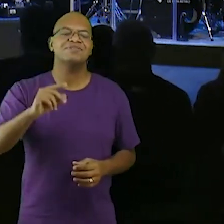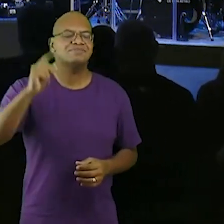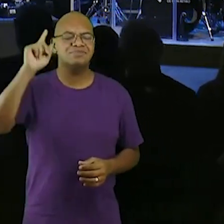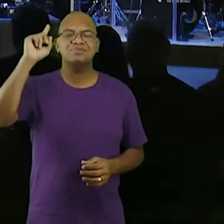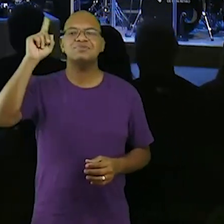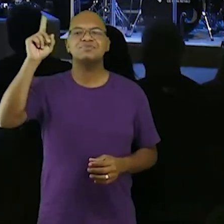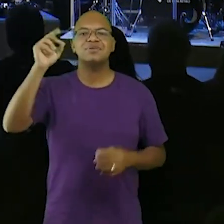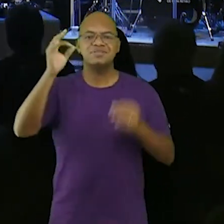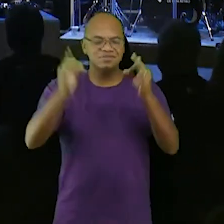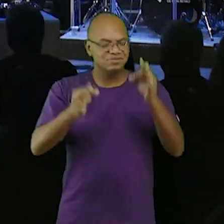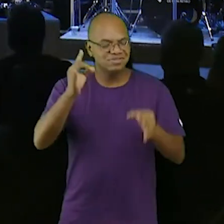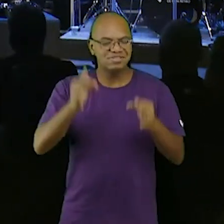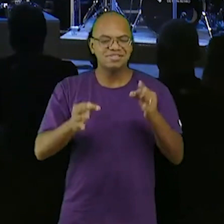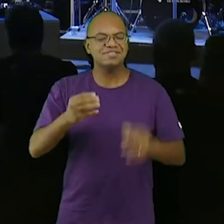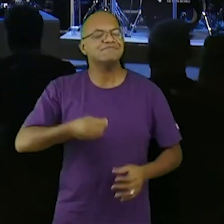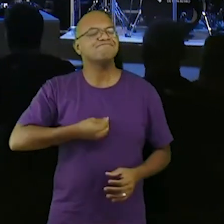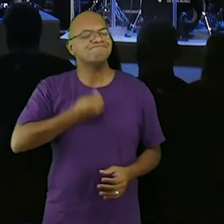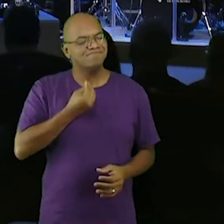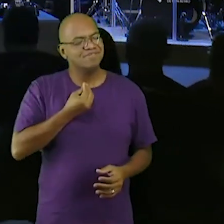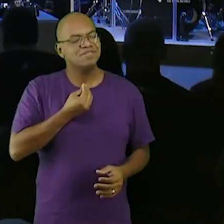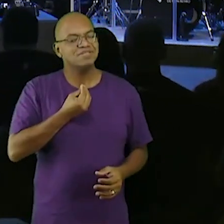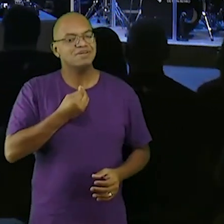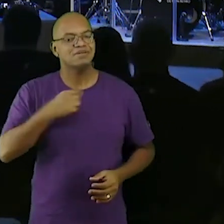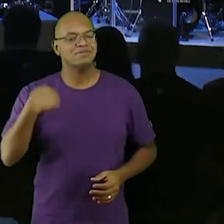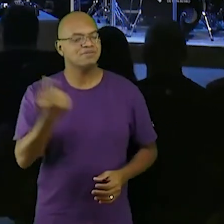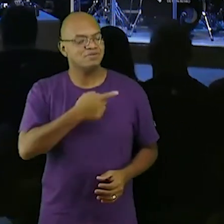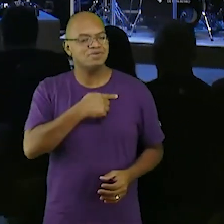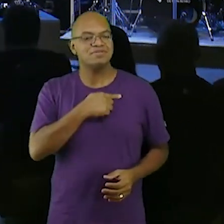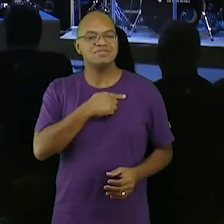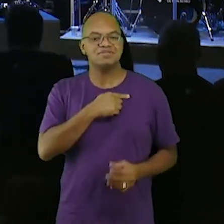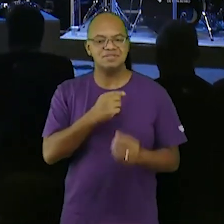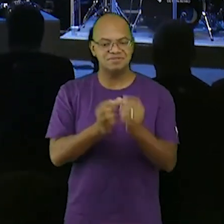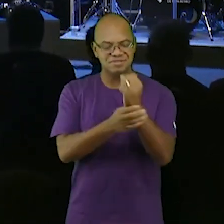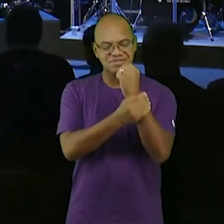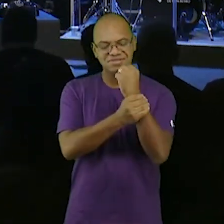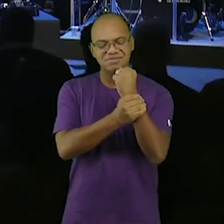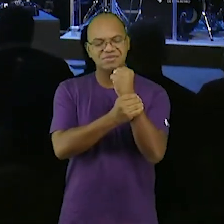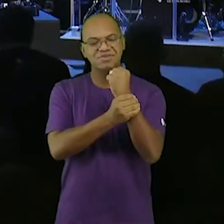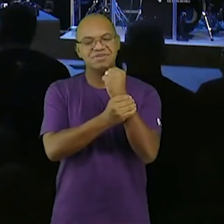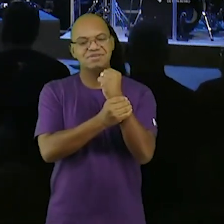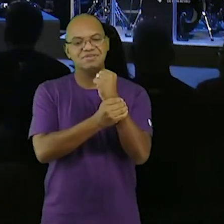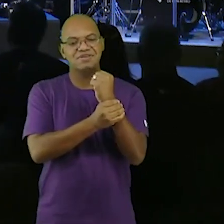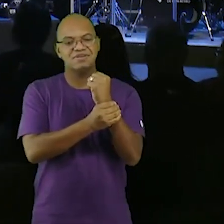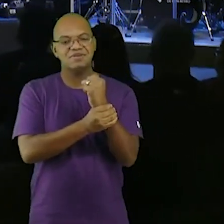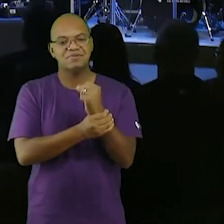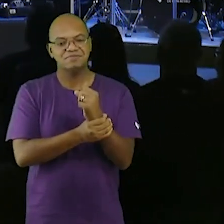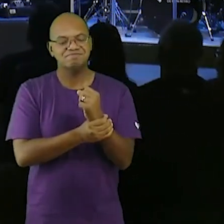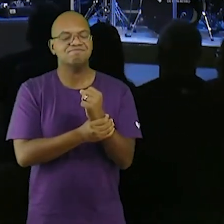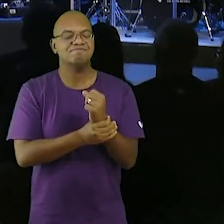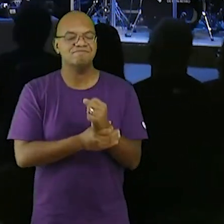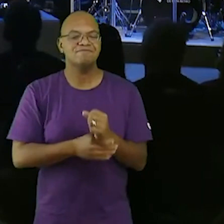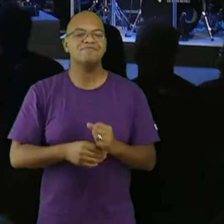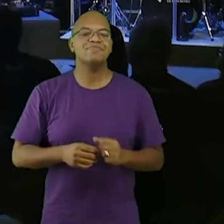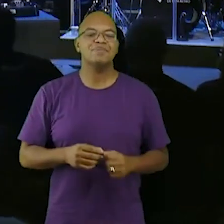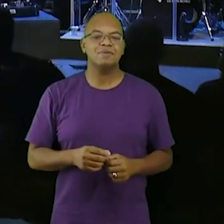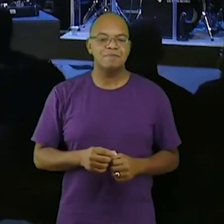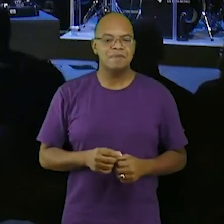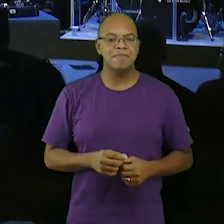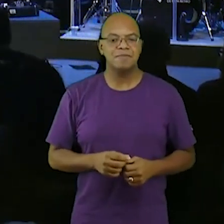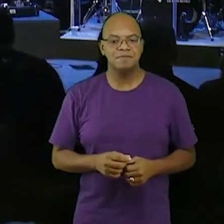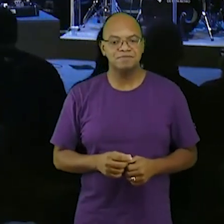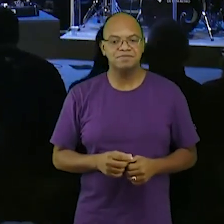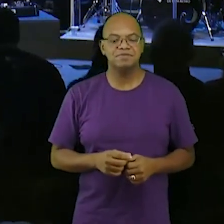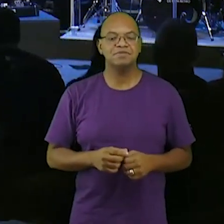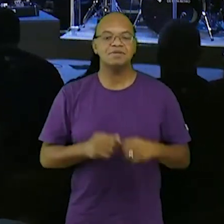tu és a vida tu és a nossa rocha tu és a nossa torre de libertação tu és o